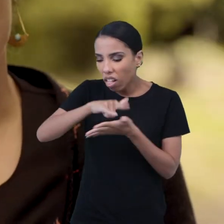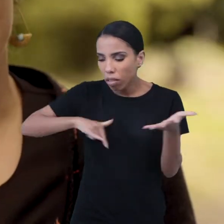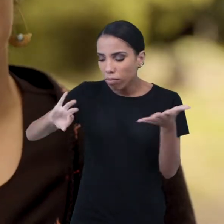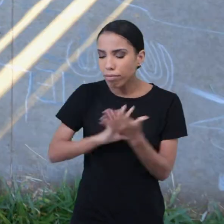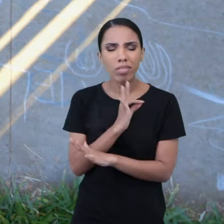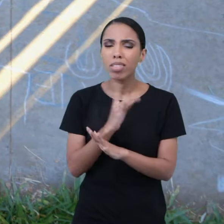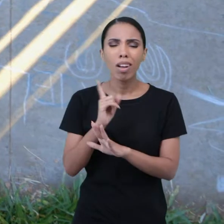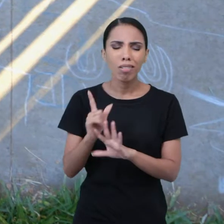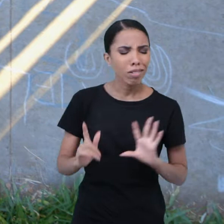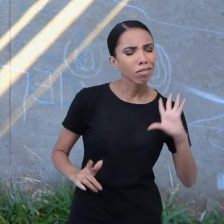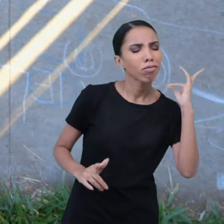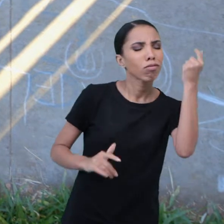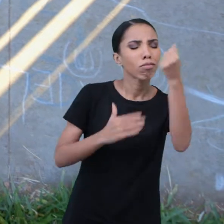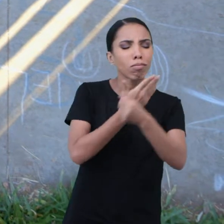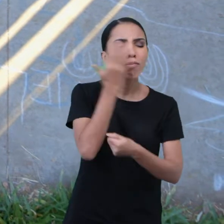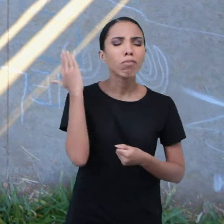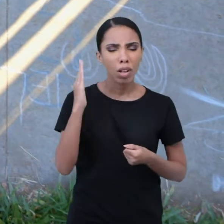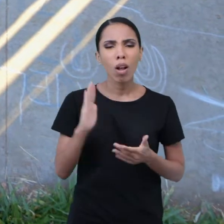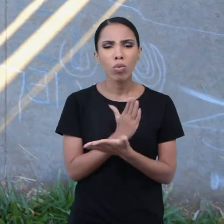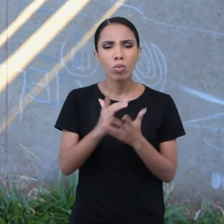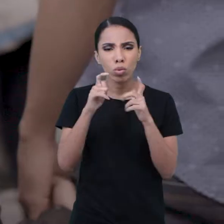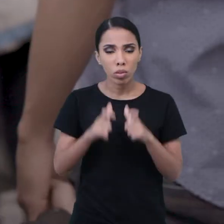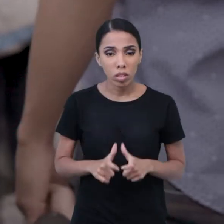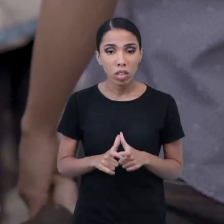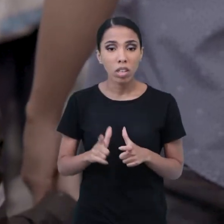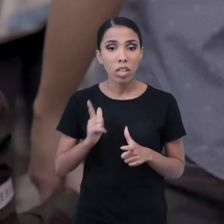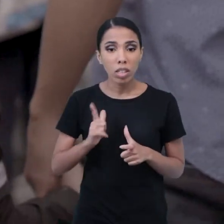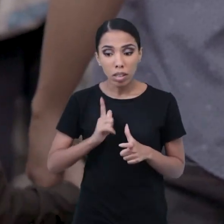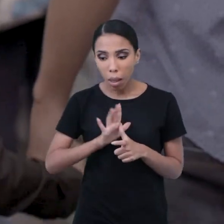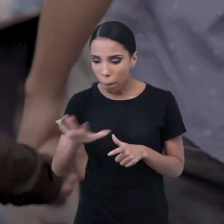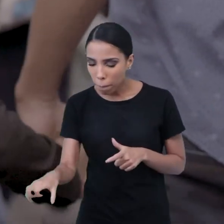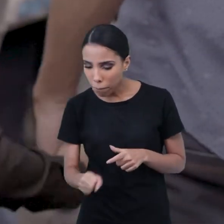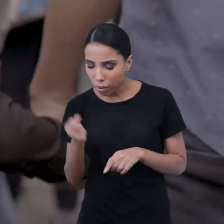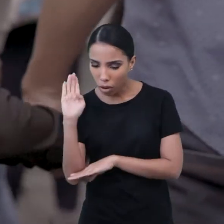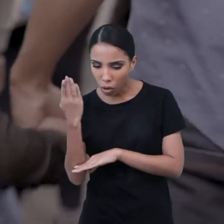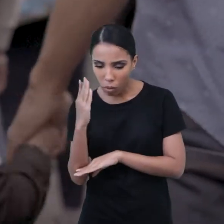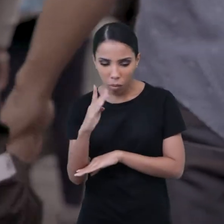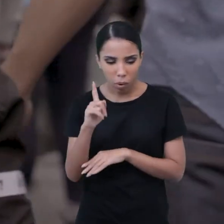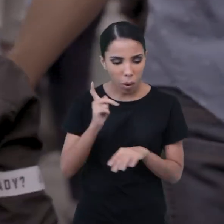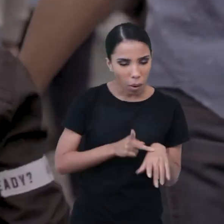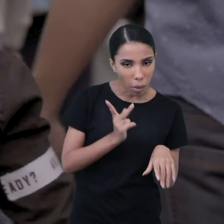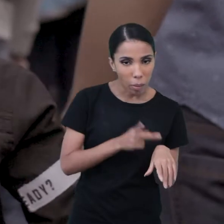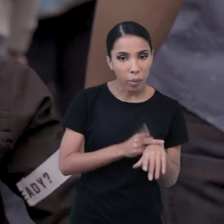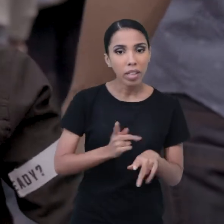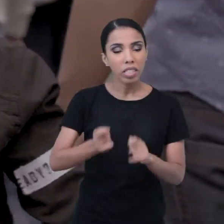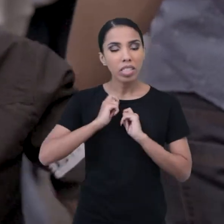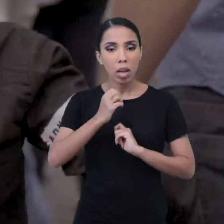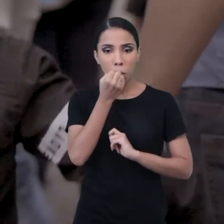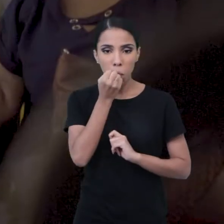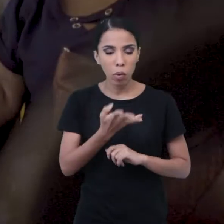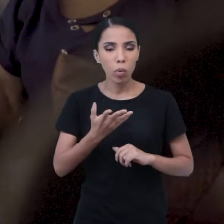uma receita. Abraçar uma árvore, jogar uma pedrinha, olhar um tronco, pegar as folhinhas no caminho entre a casa e a escola, a escola e a casa,